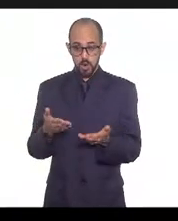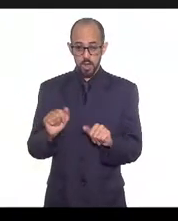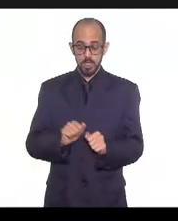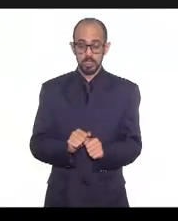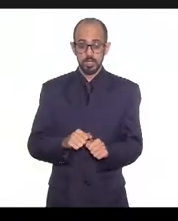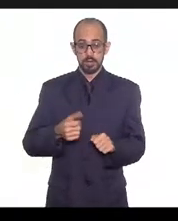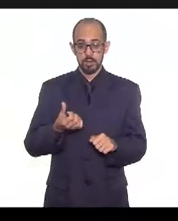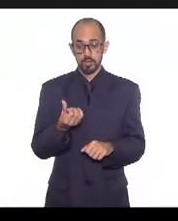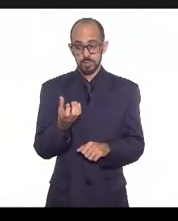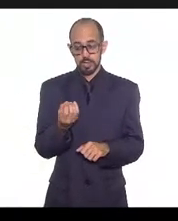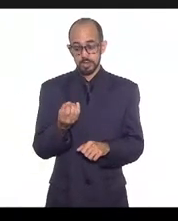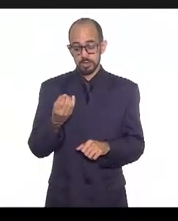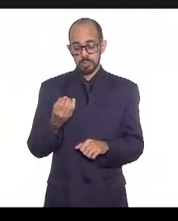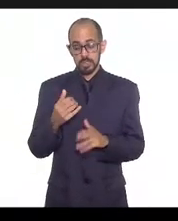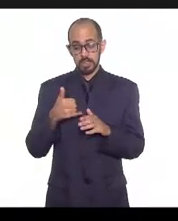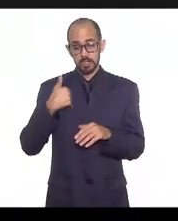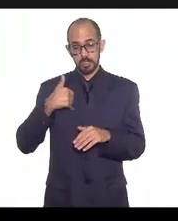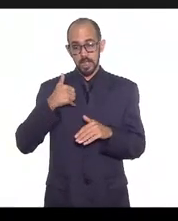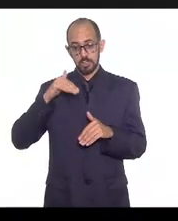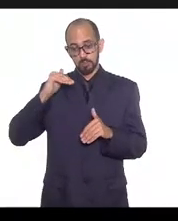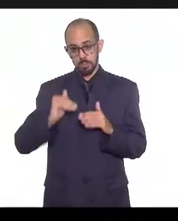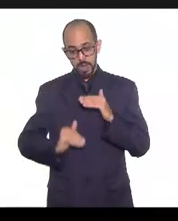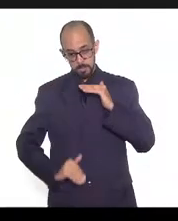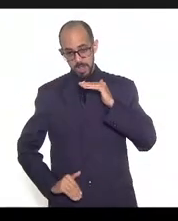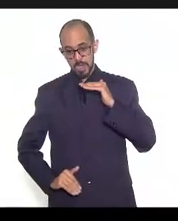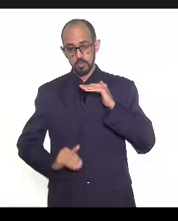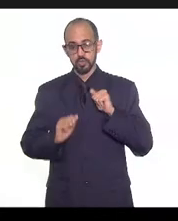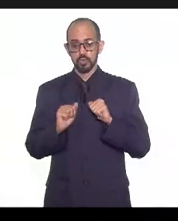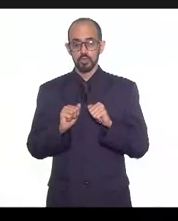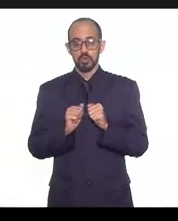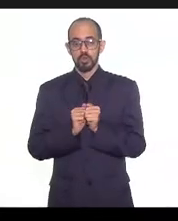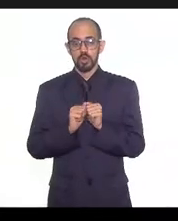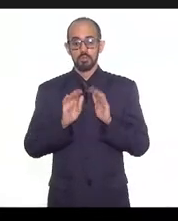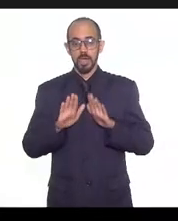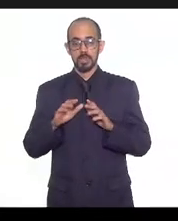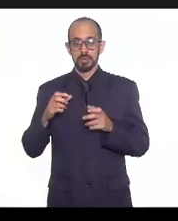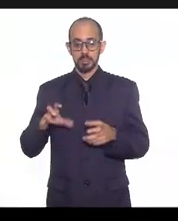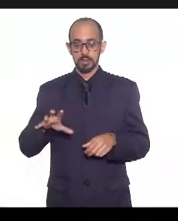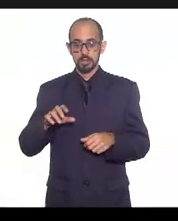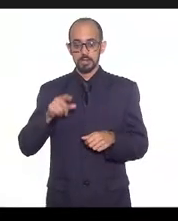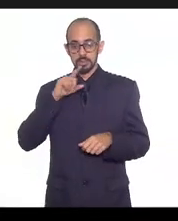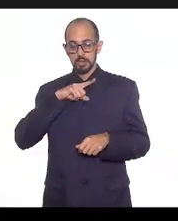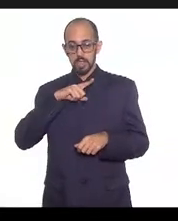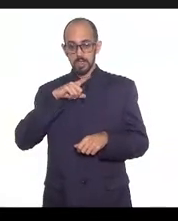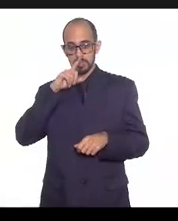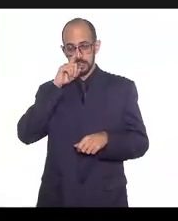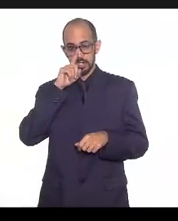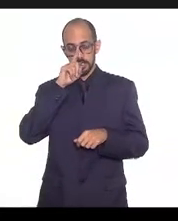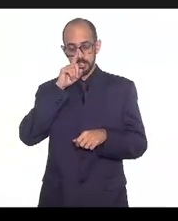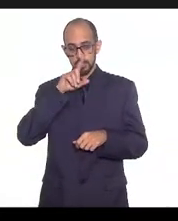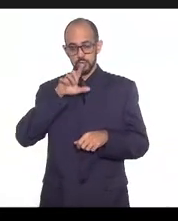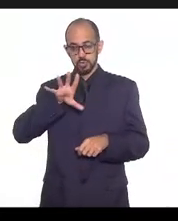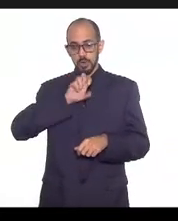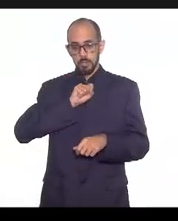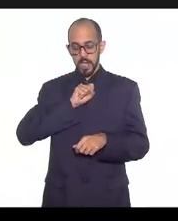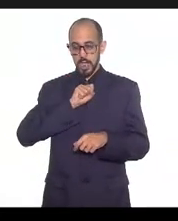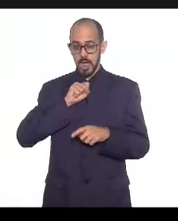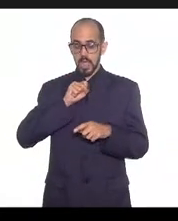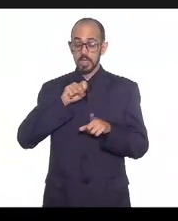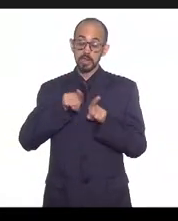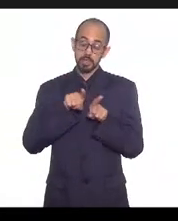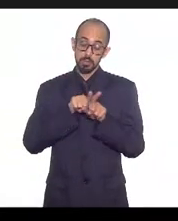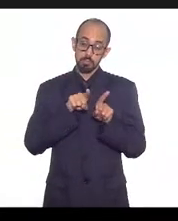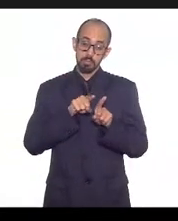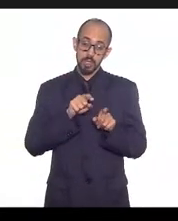60, 50 anos, e se expondo e expondo aos seus próximos, porque eles vivem indo e vindo